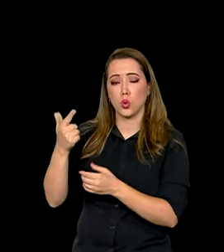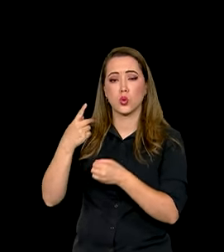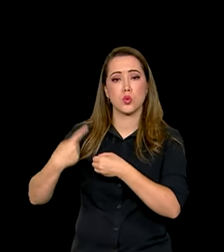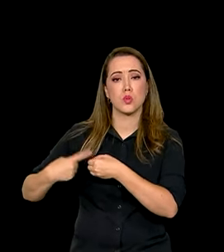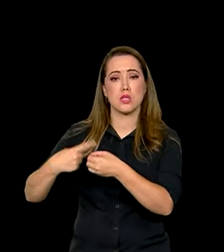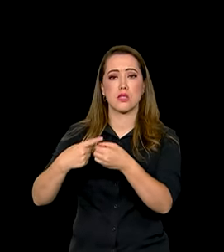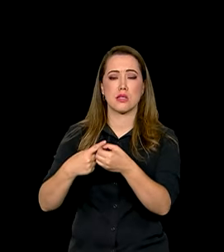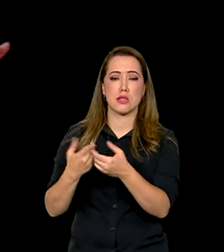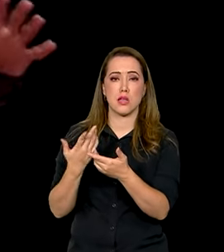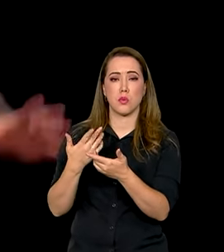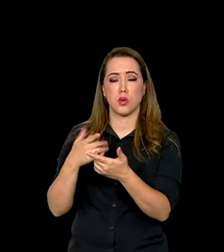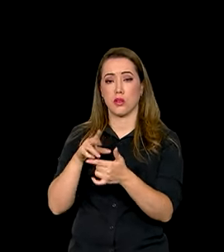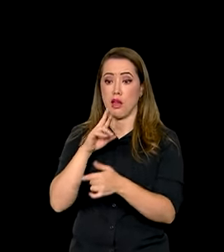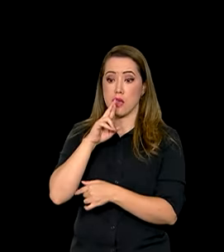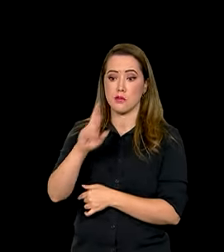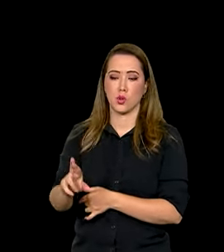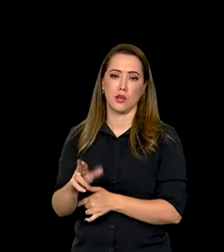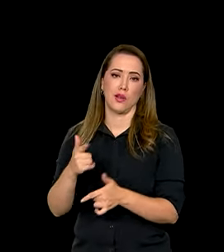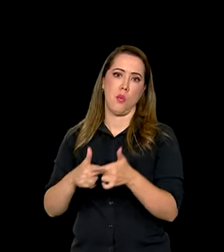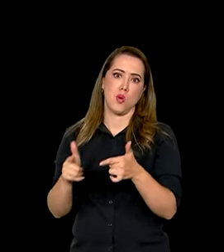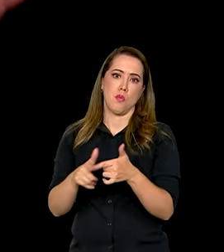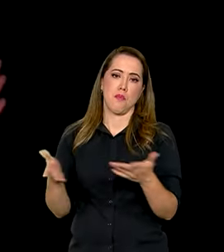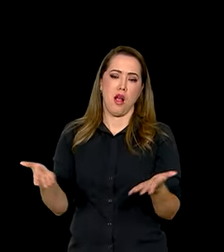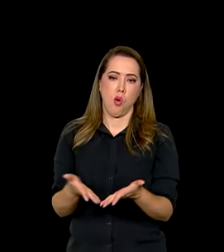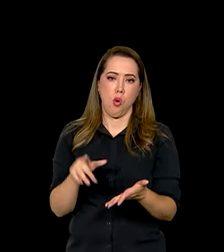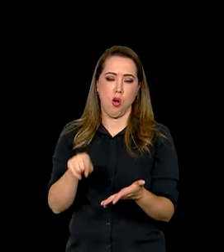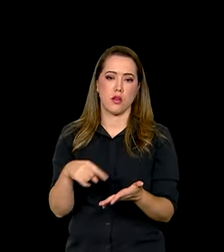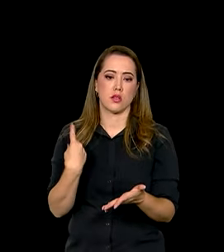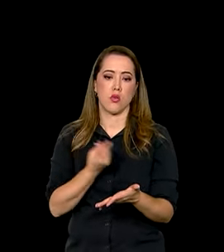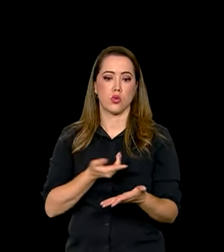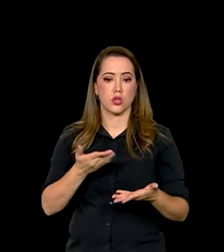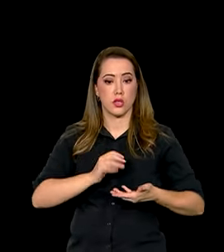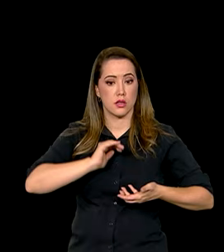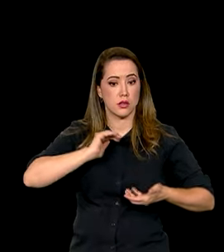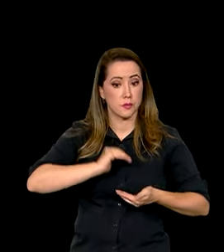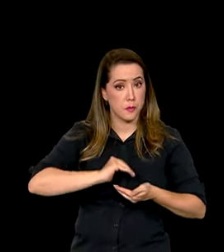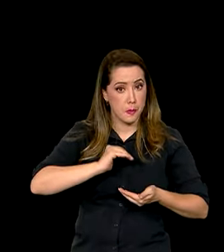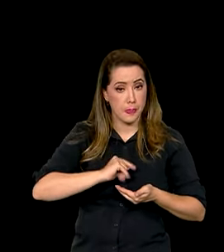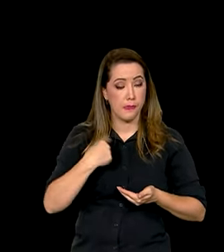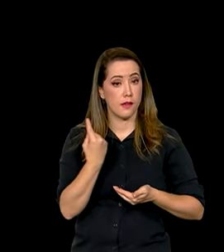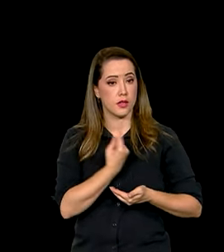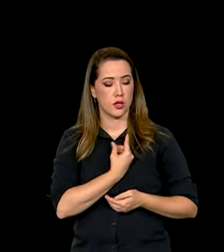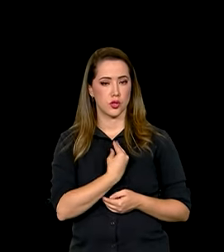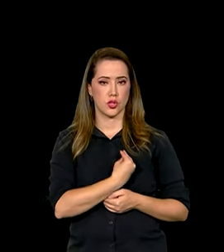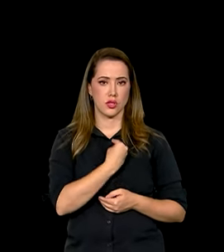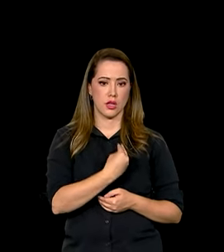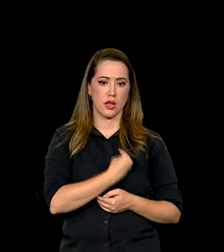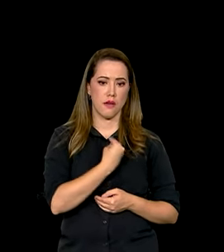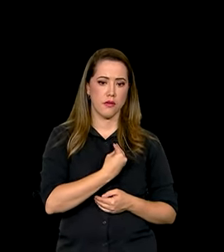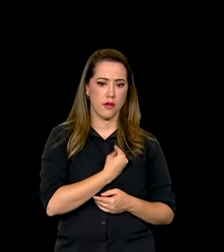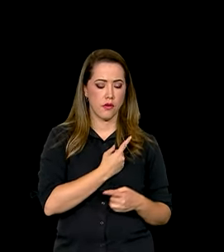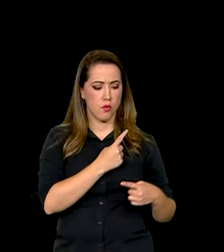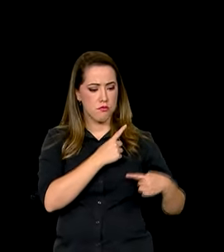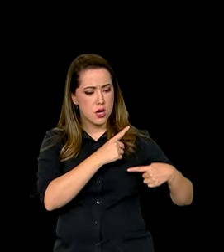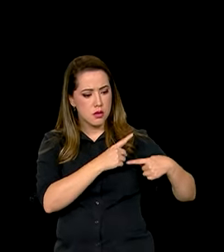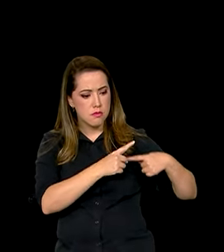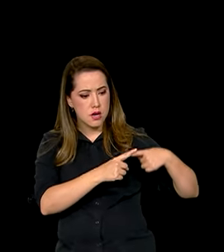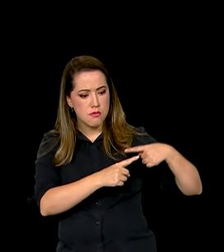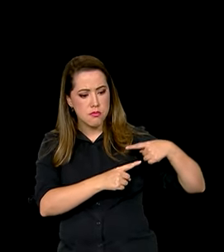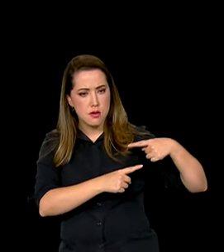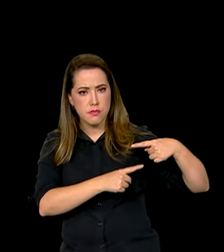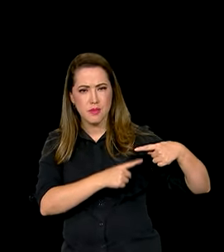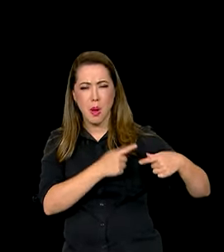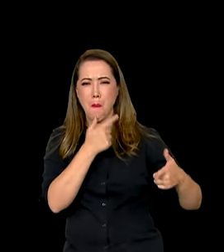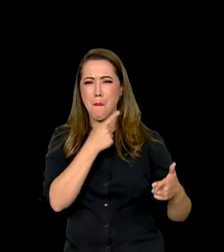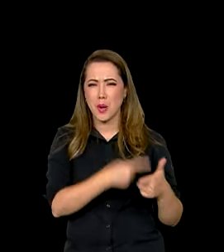na sua fase de resposta. Então, basicamente, hoje a gente aqui na Defesa Civil no Estado, a gente está vivendo o ciclo da gestão do desastre,